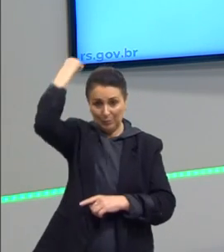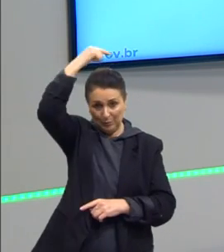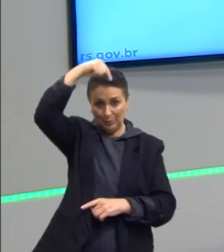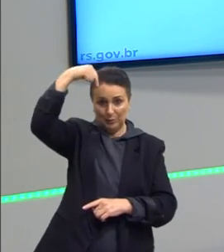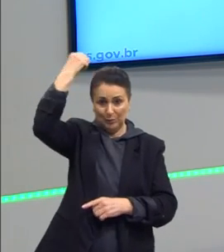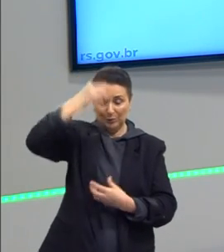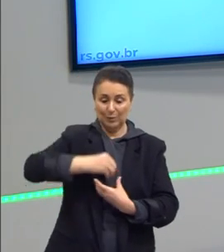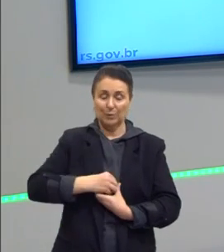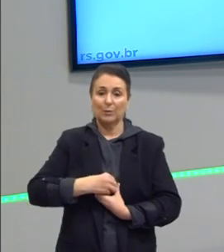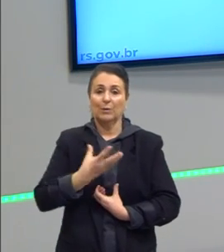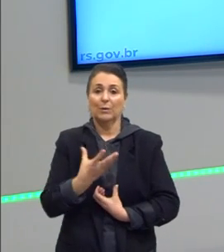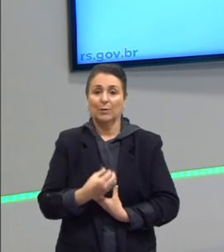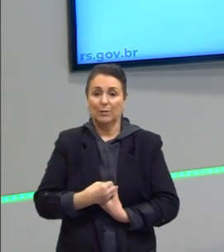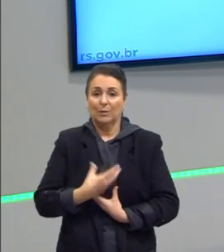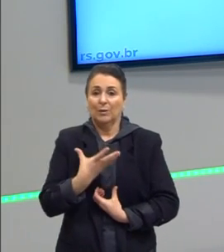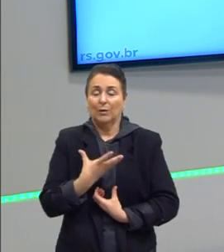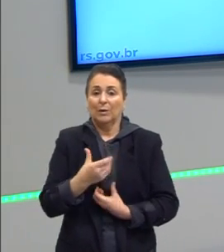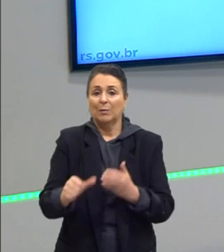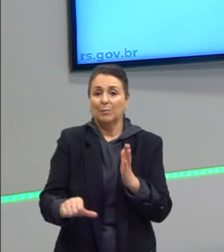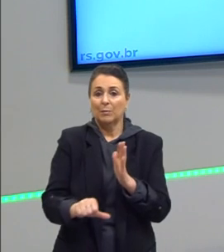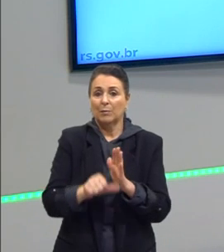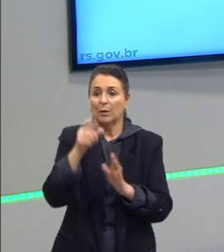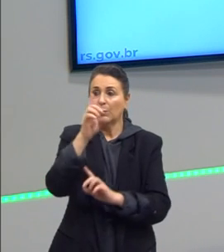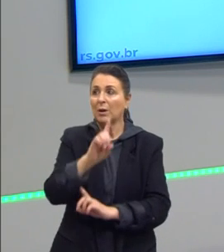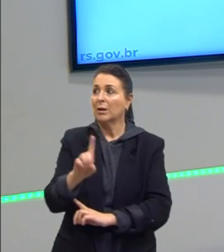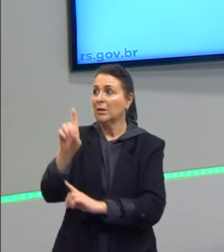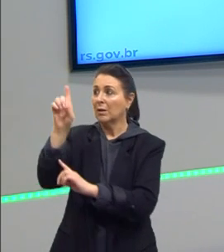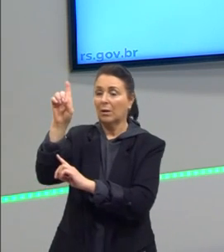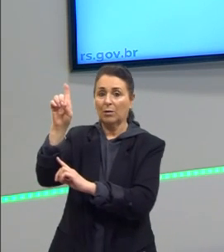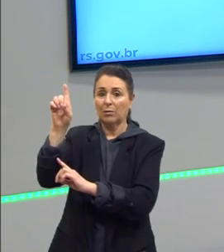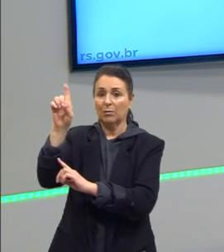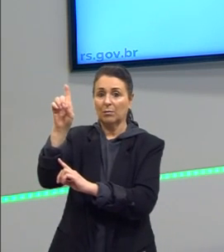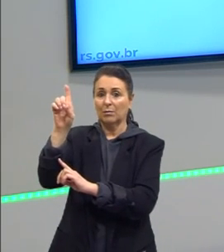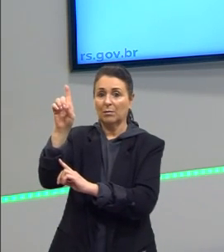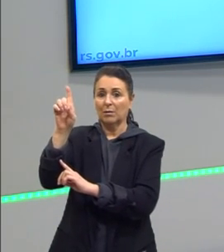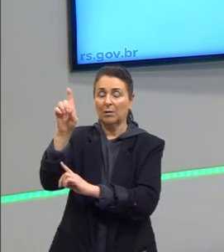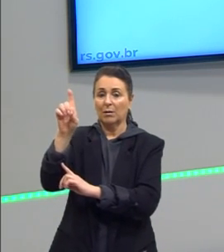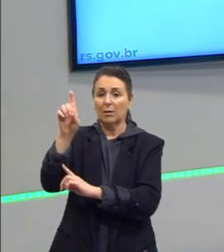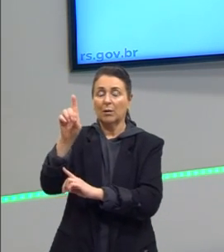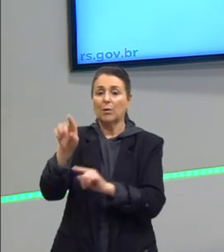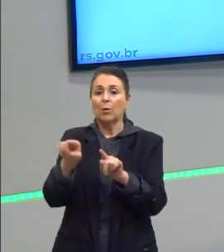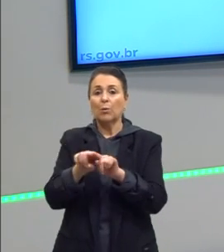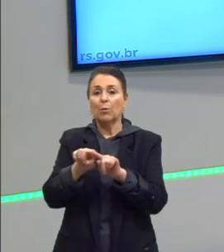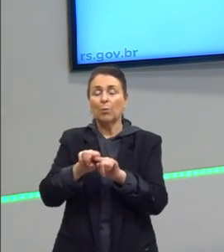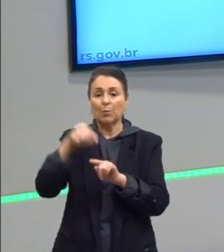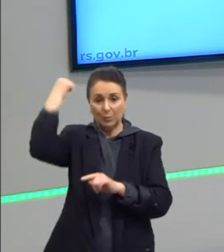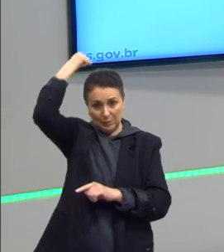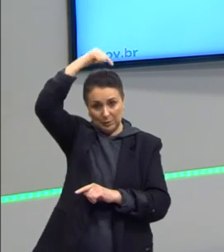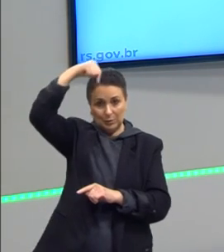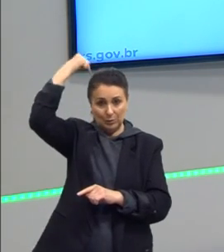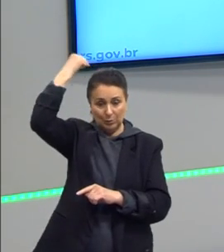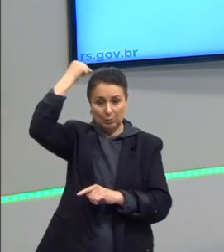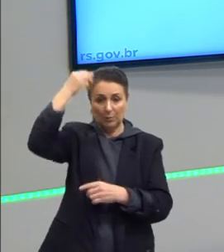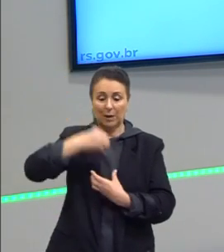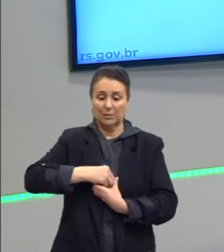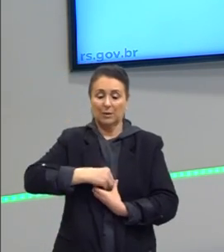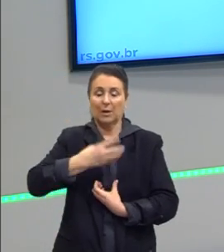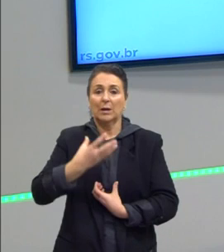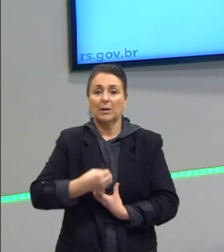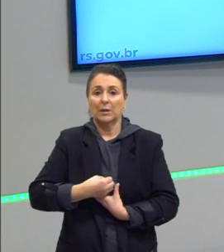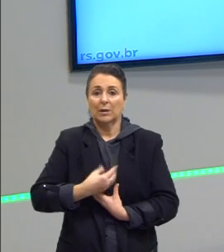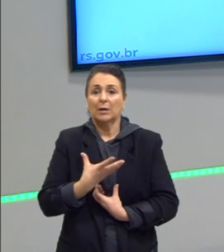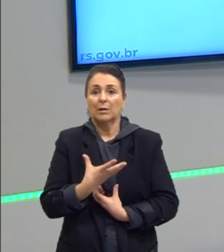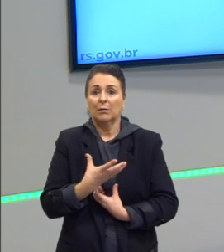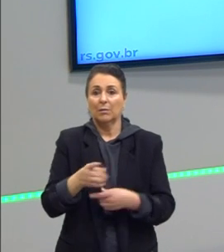a filosofia primeira, a causa primeira é Deus. O Santo Tomás de Aquino, baseado no Aristóteles, também tenta